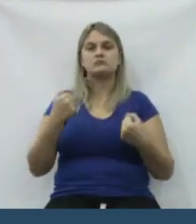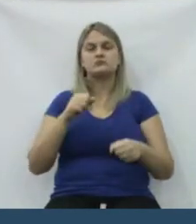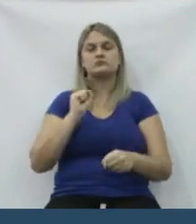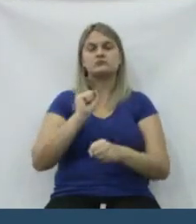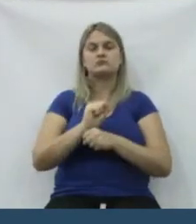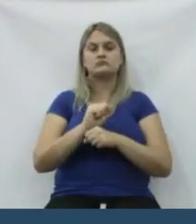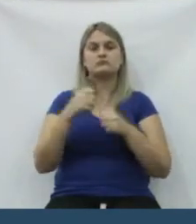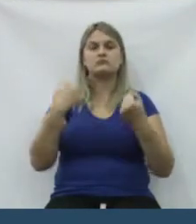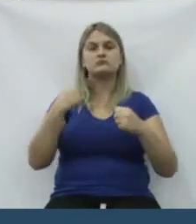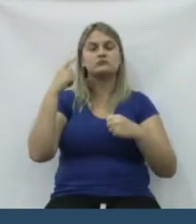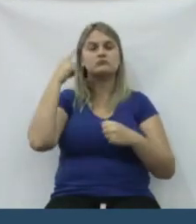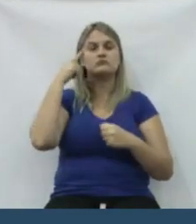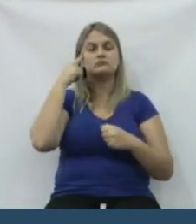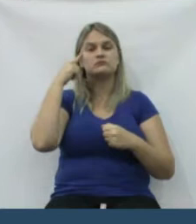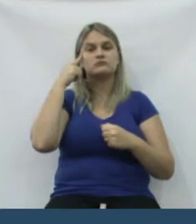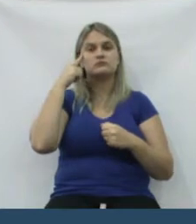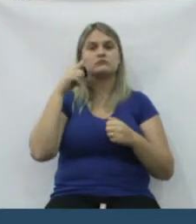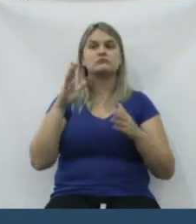Então, vamos parar.